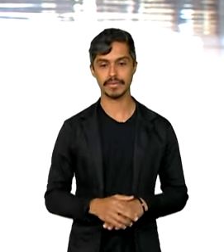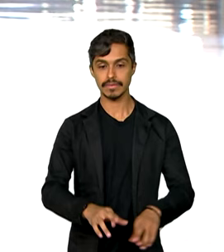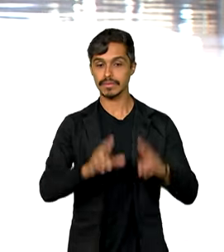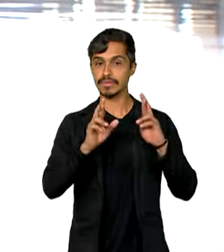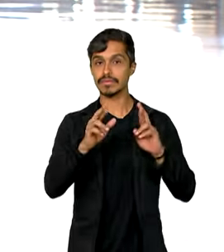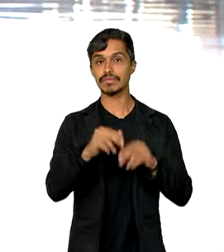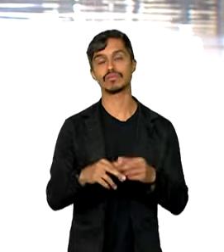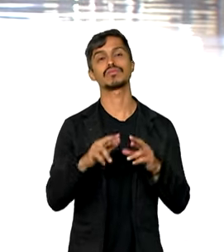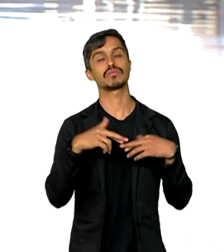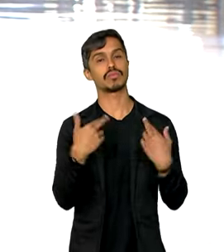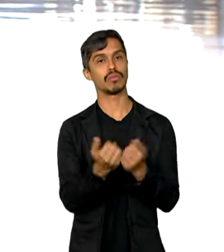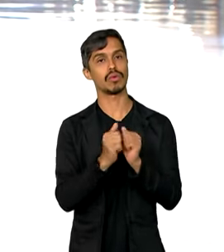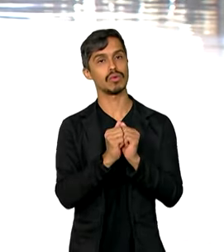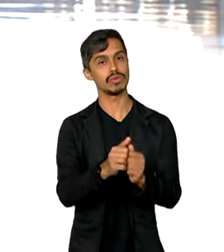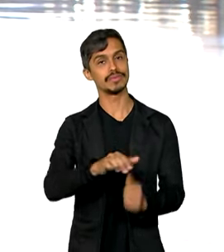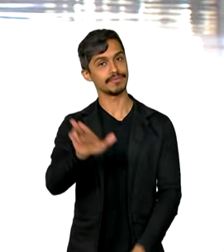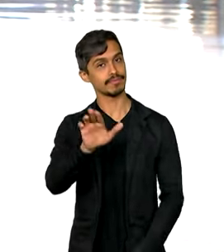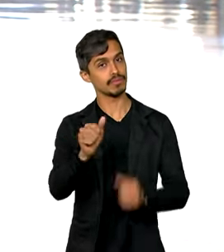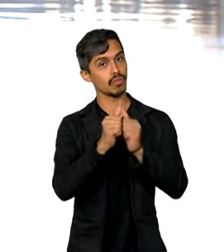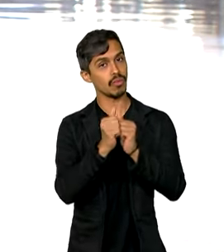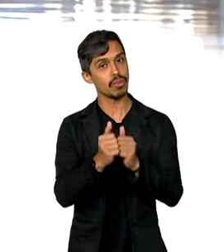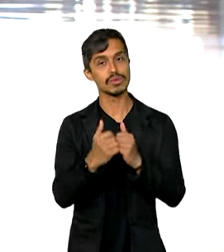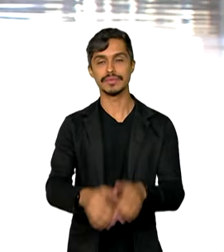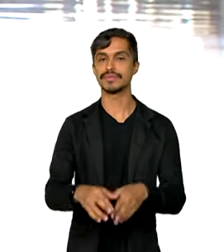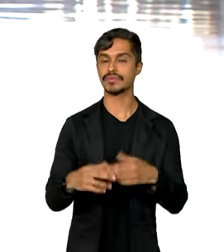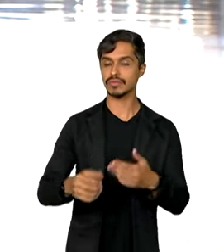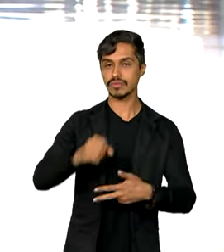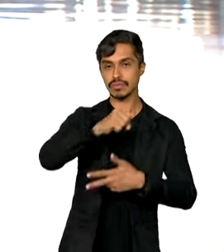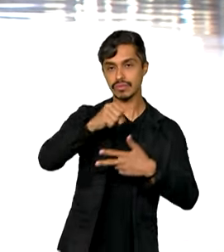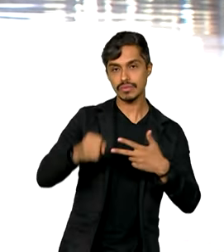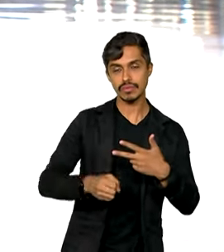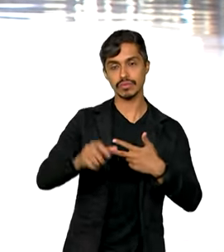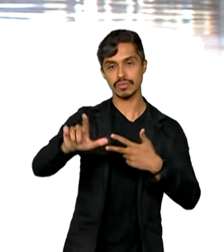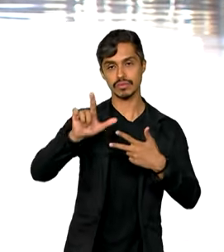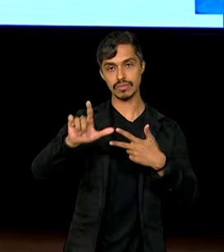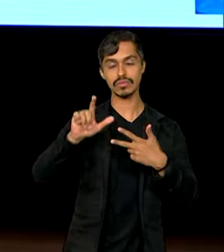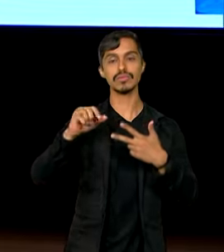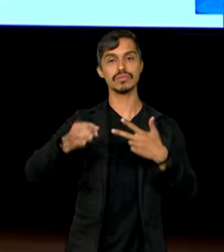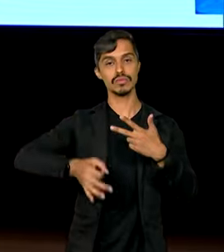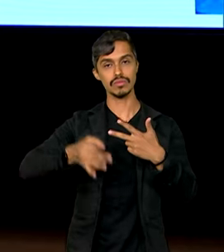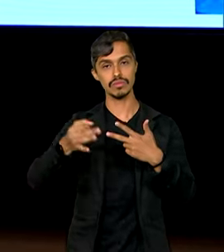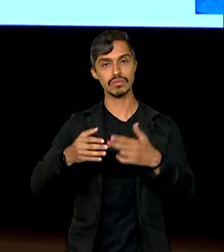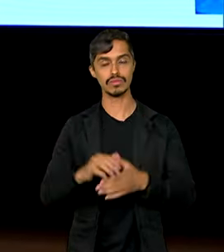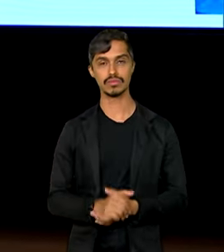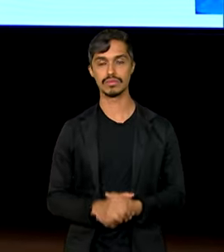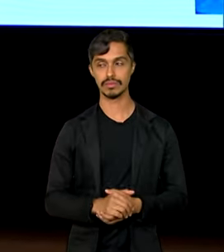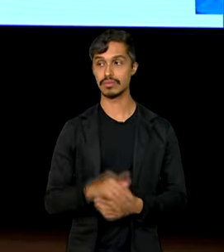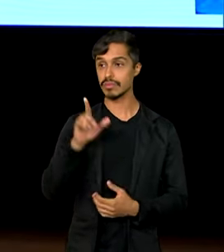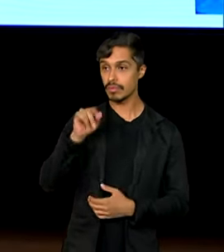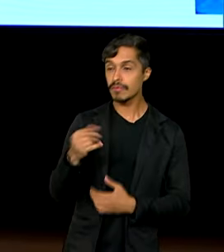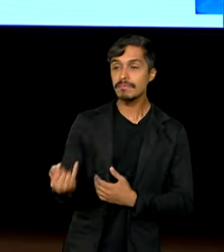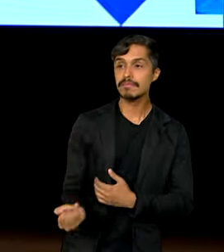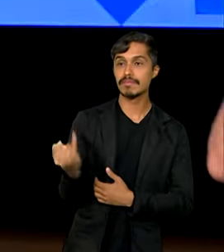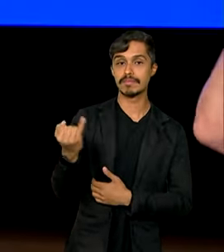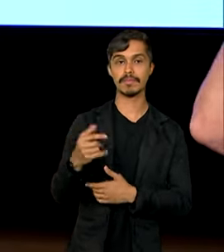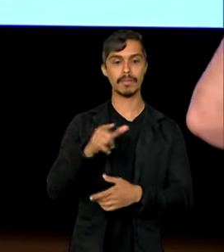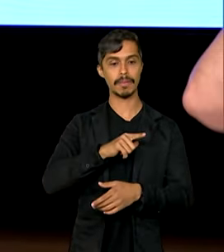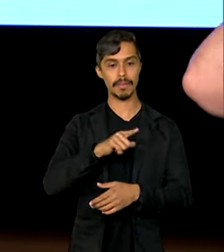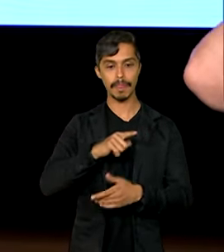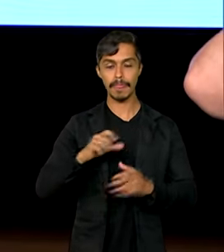Lula com os poderes legislativo e judiciário. Vamos ver. É fundamental que haja uma ação